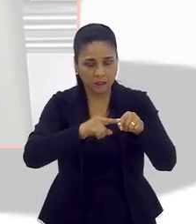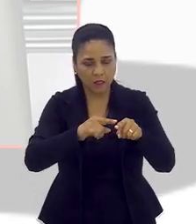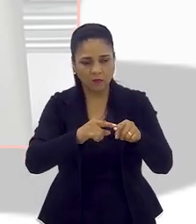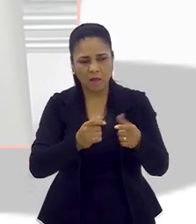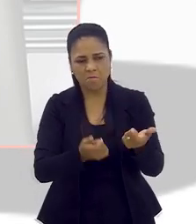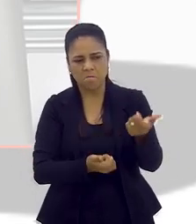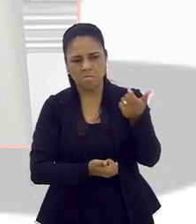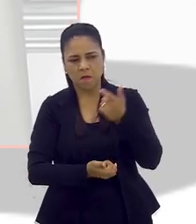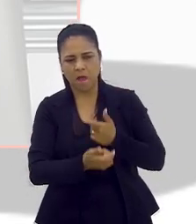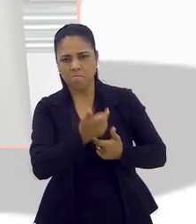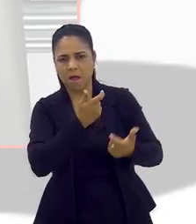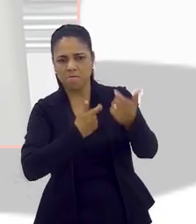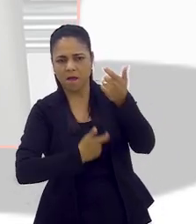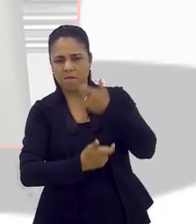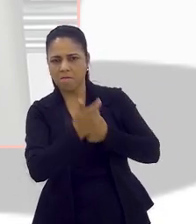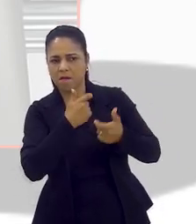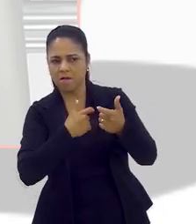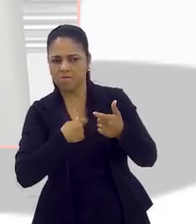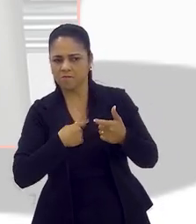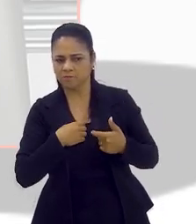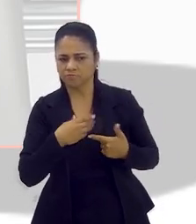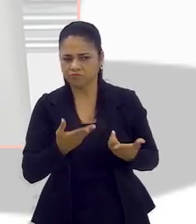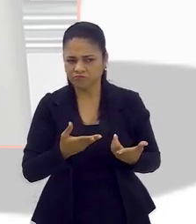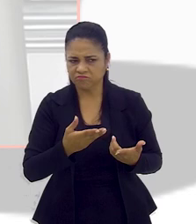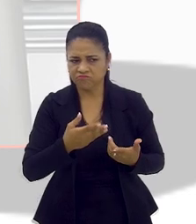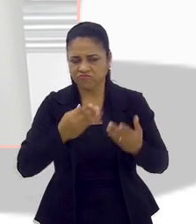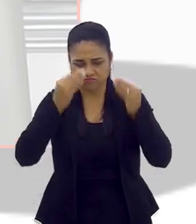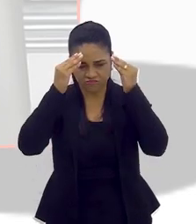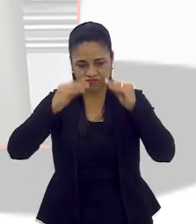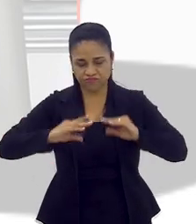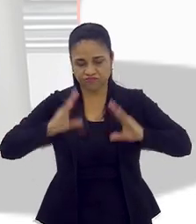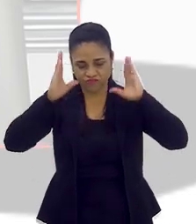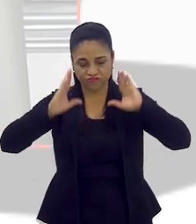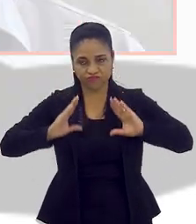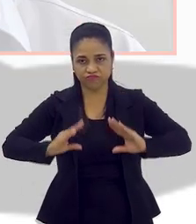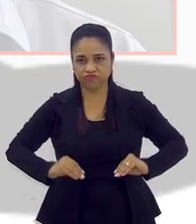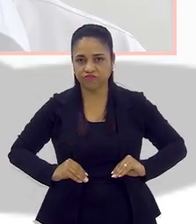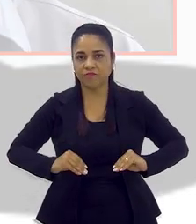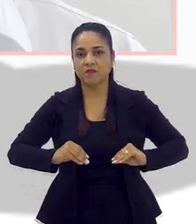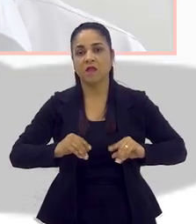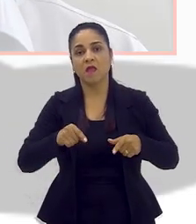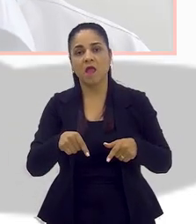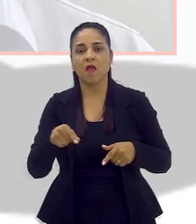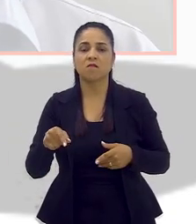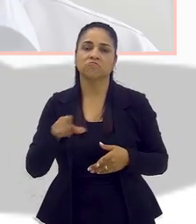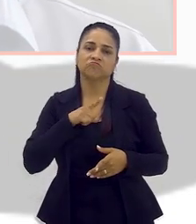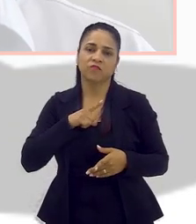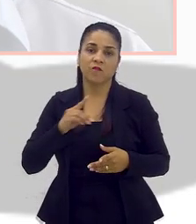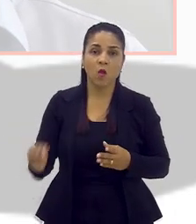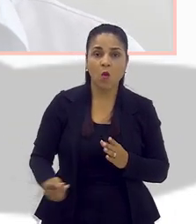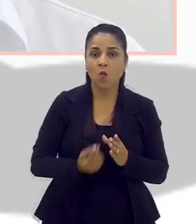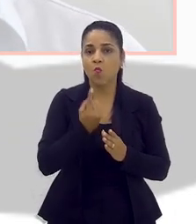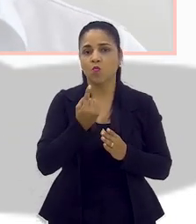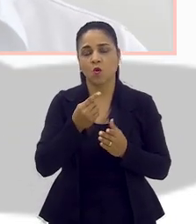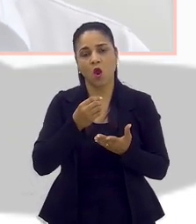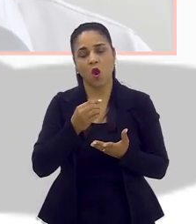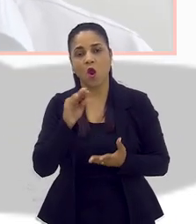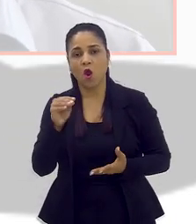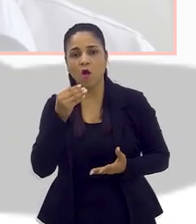ela continue fazendo aquele trabalho que às vezes é a única oportunidade que ela teve de levar uma renda para casa. Sim. Então,